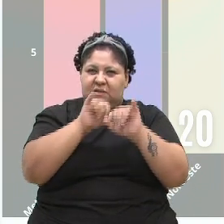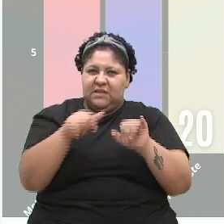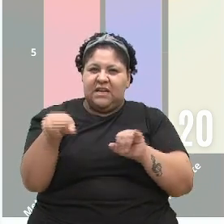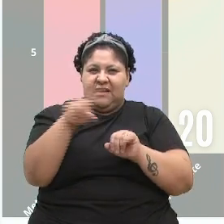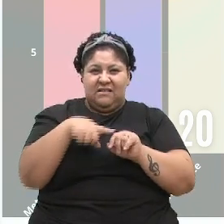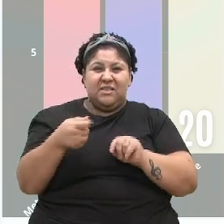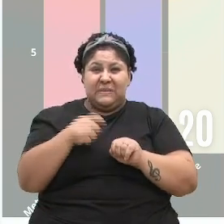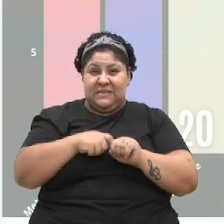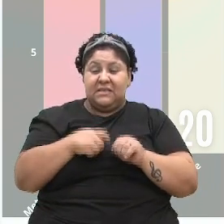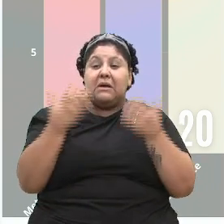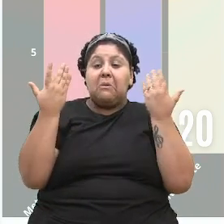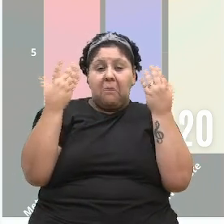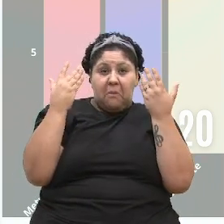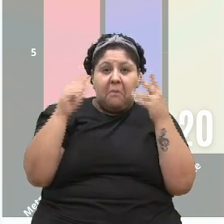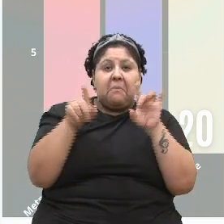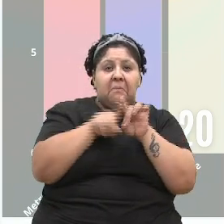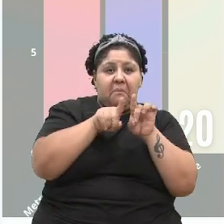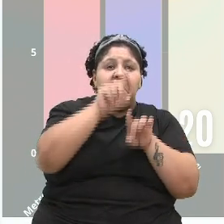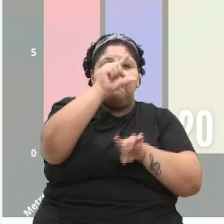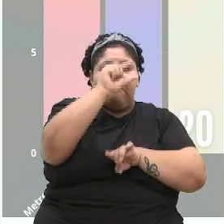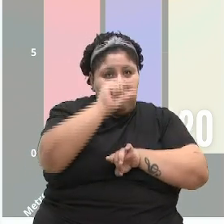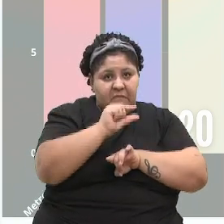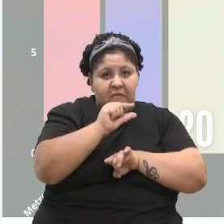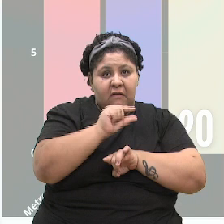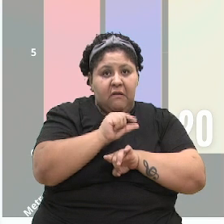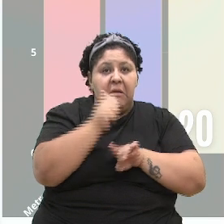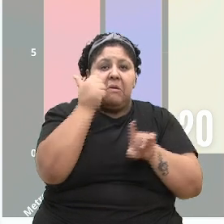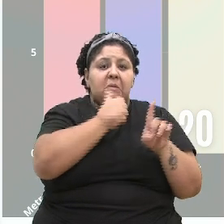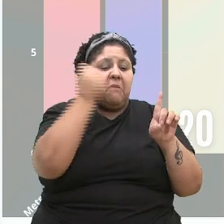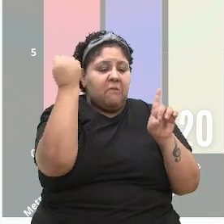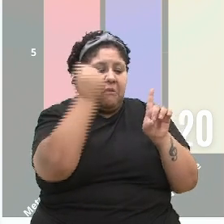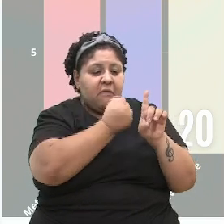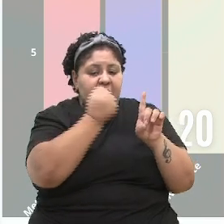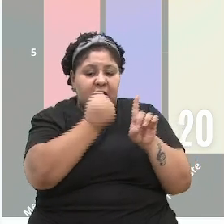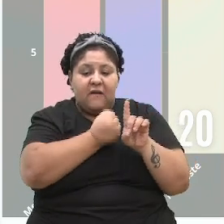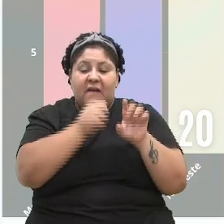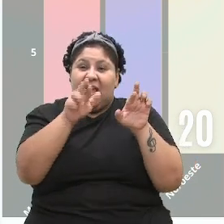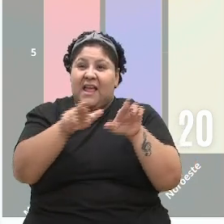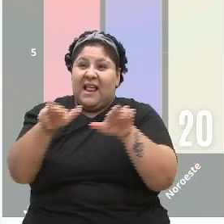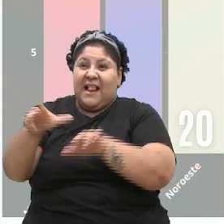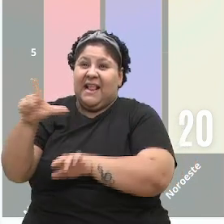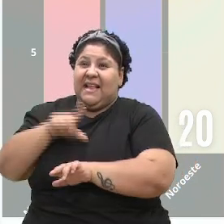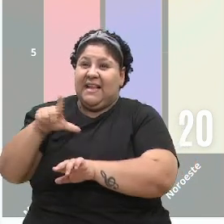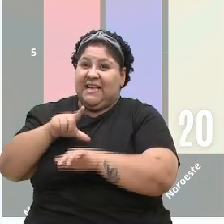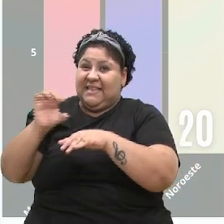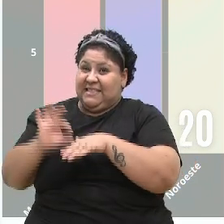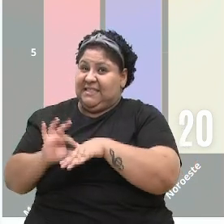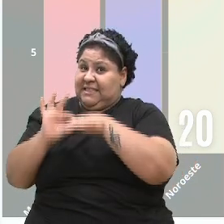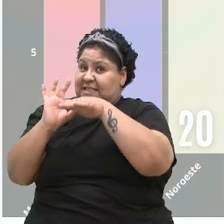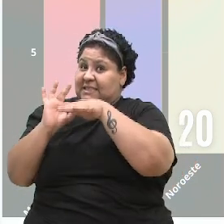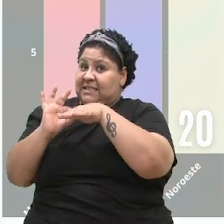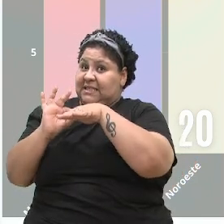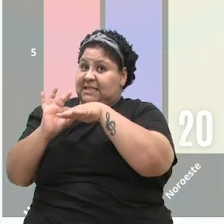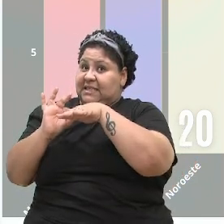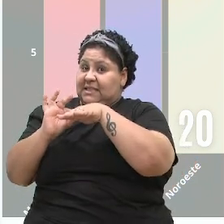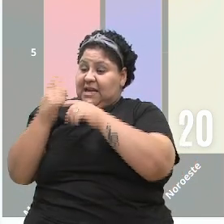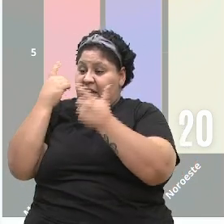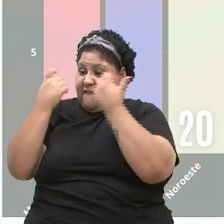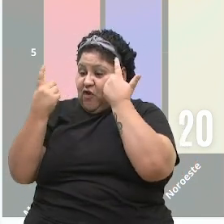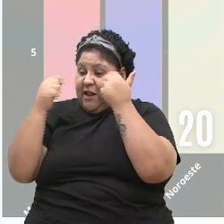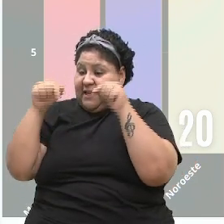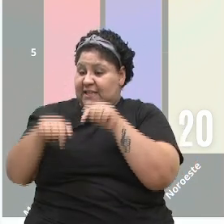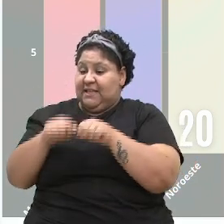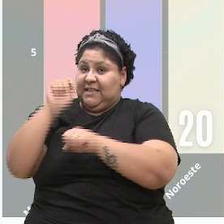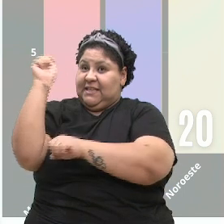comemorar a redução dos feminicídios, as regiões que estão liderando o mapa da violência no Rio Grande do Sul,